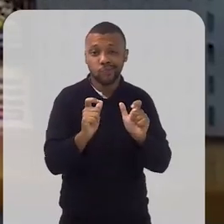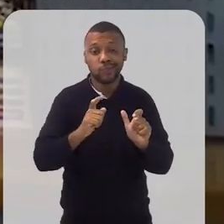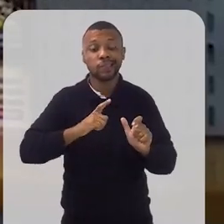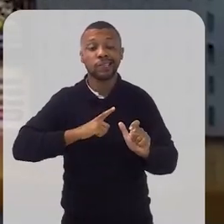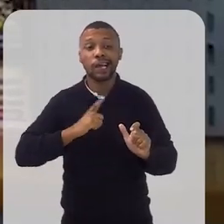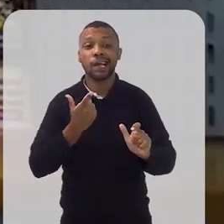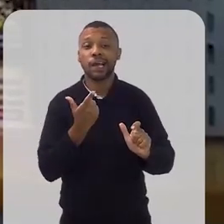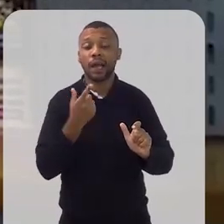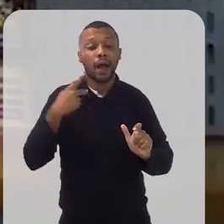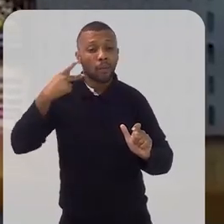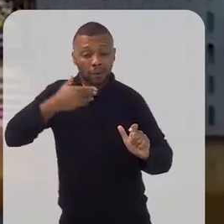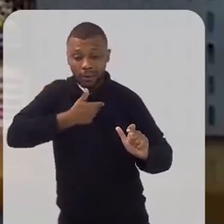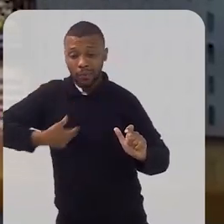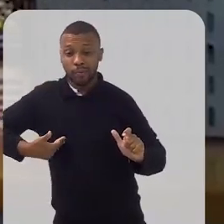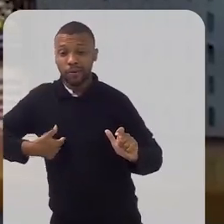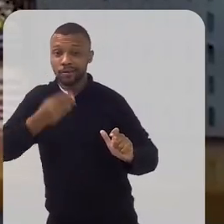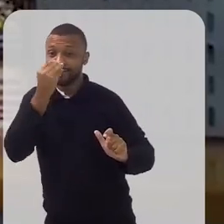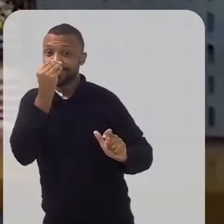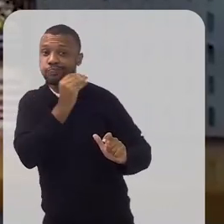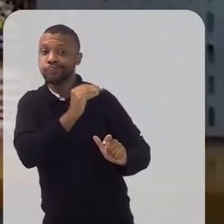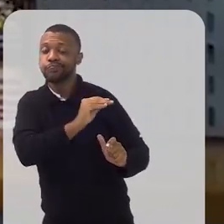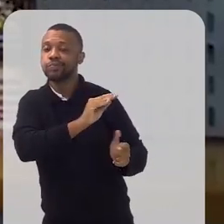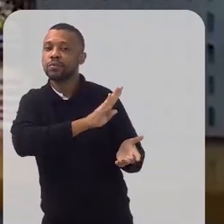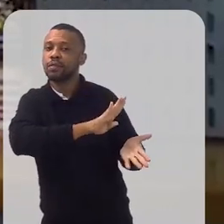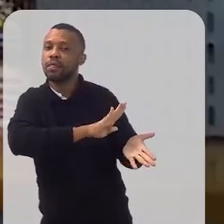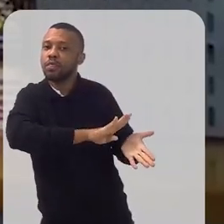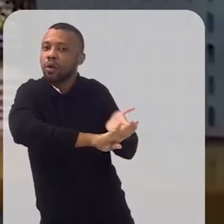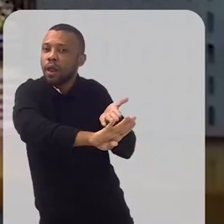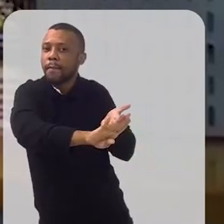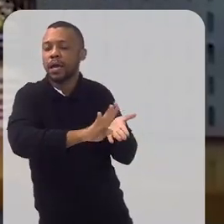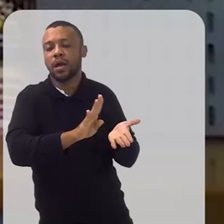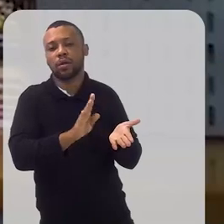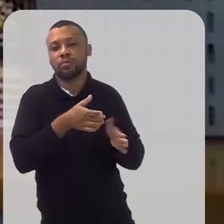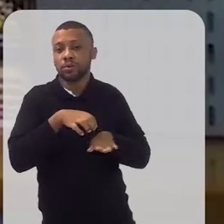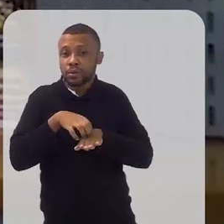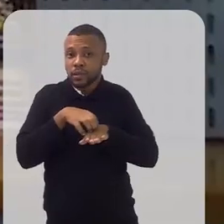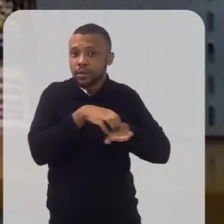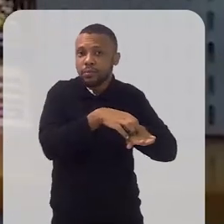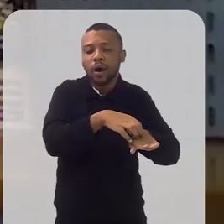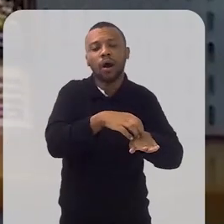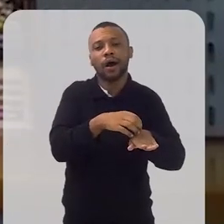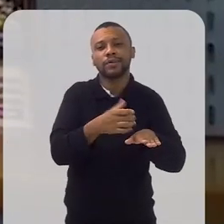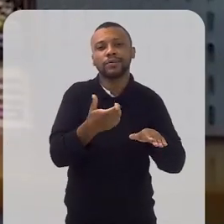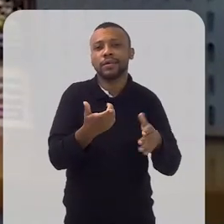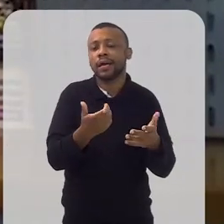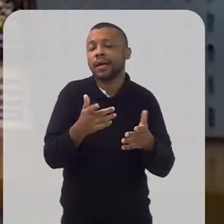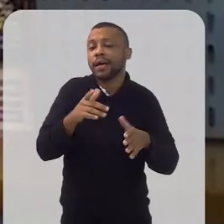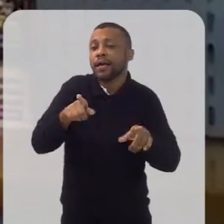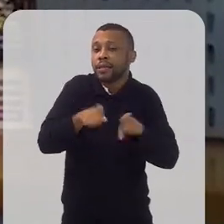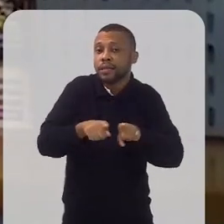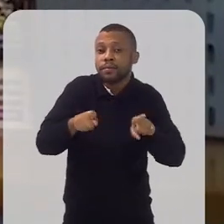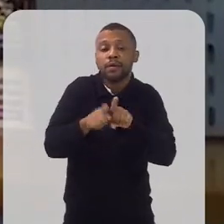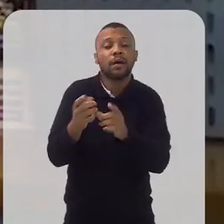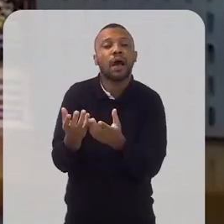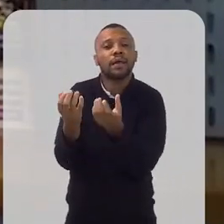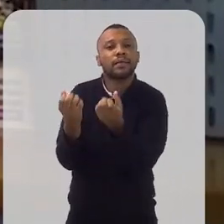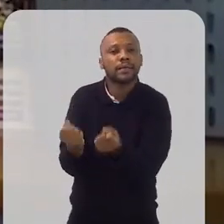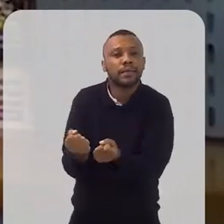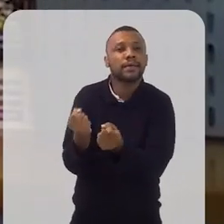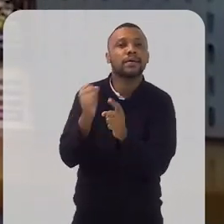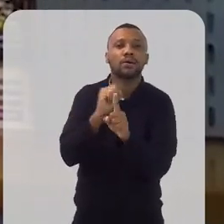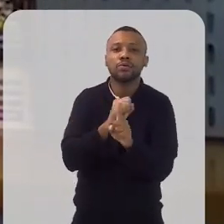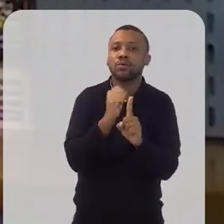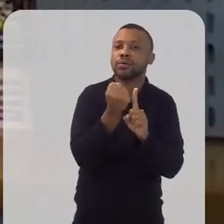Existe o isolamento de políticas públicas, existe o isolamento de transporte mesmo, existe o isolamento de aceitação